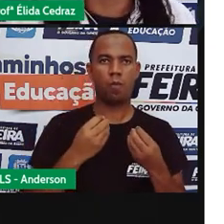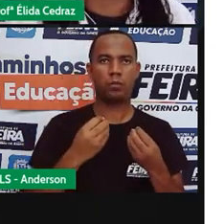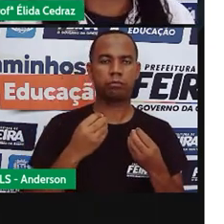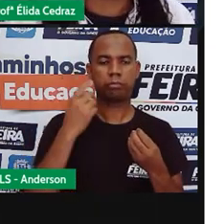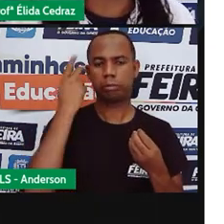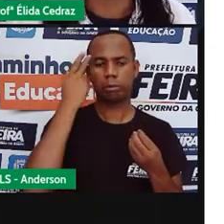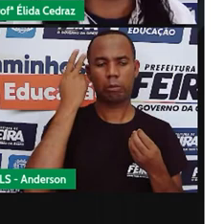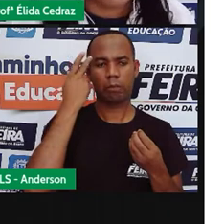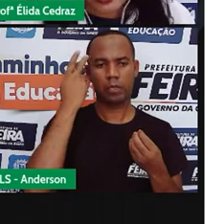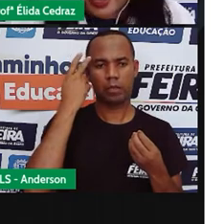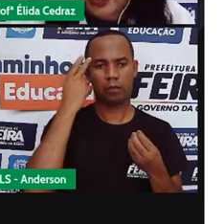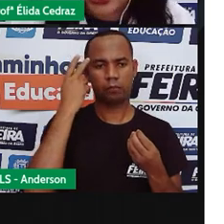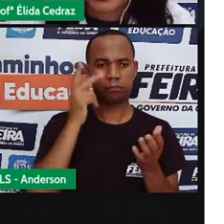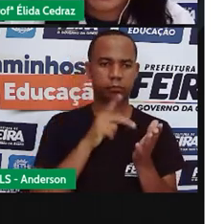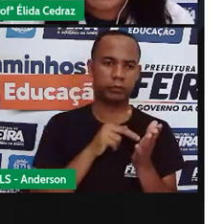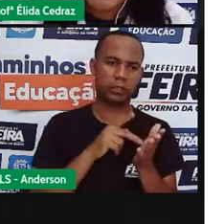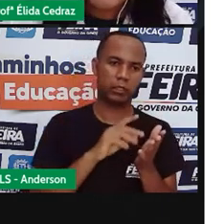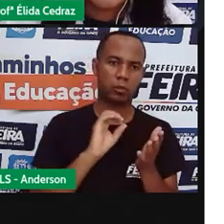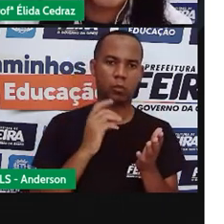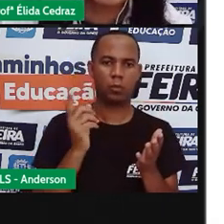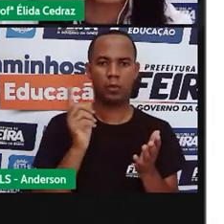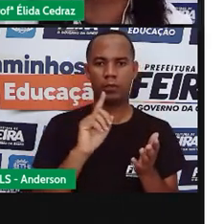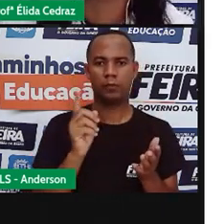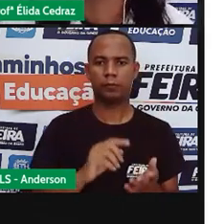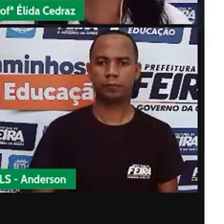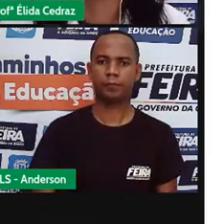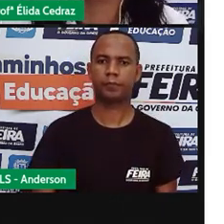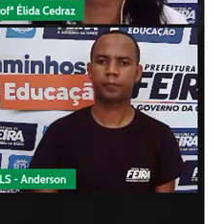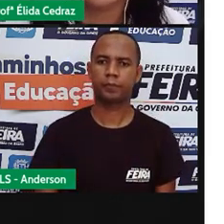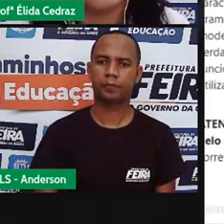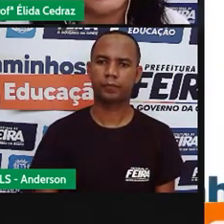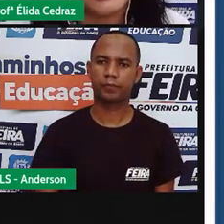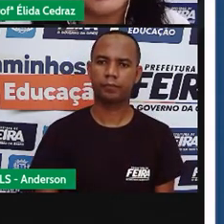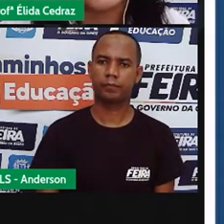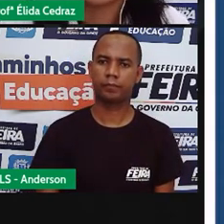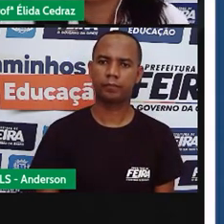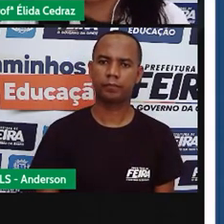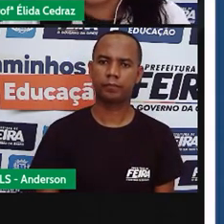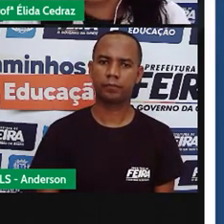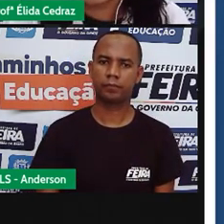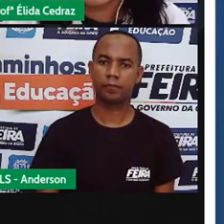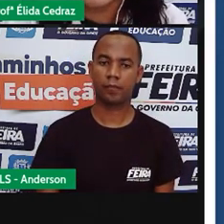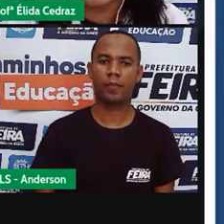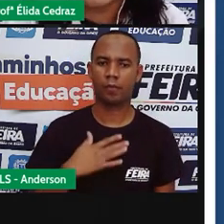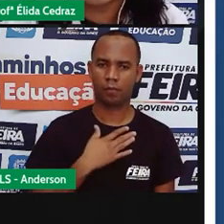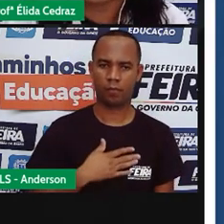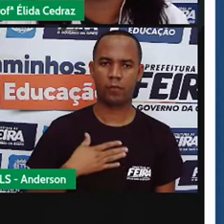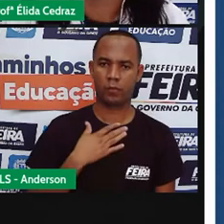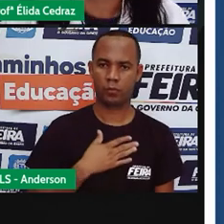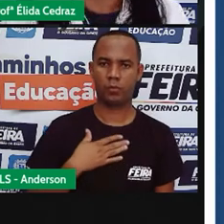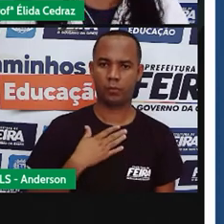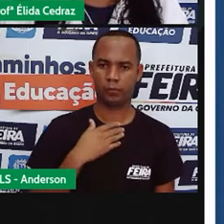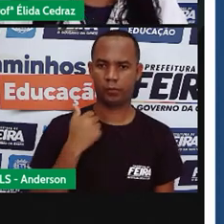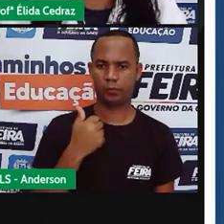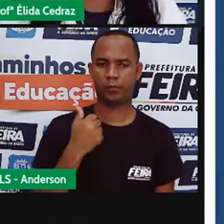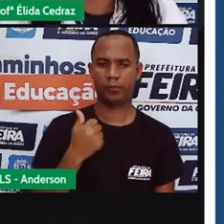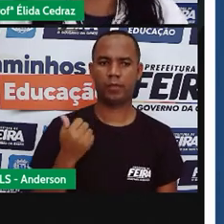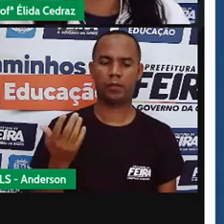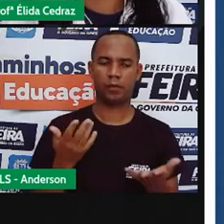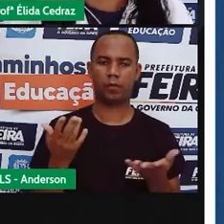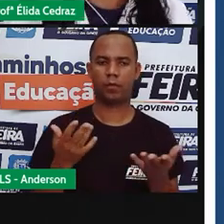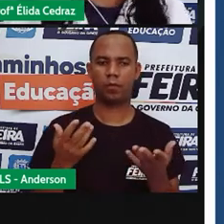uma notícia de verdade então gente gostaram dessa aula nós